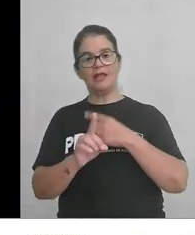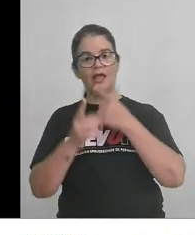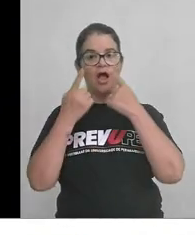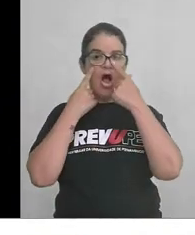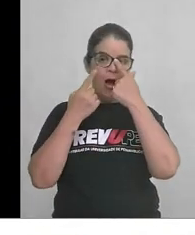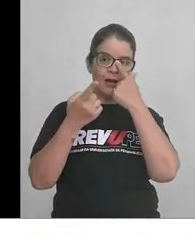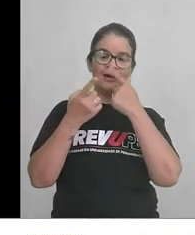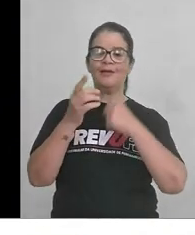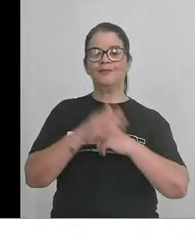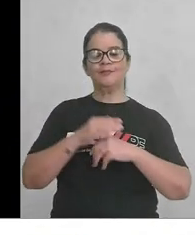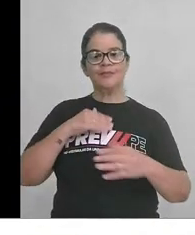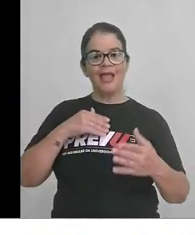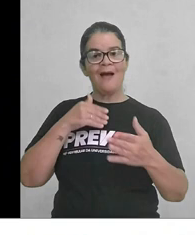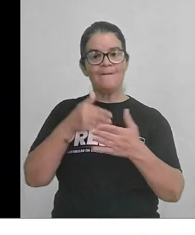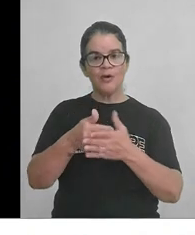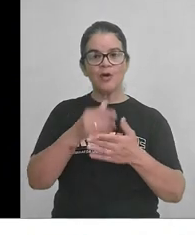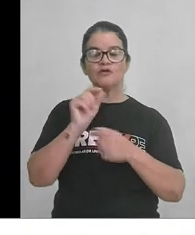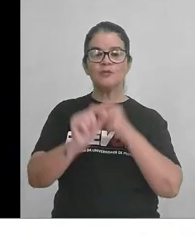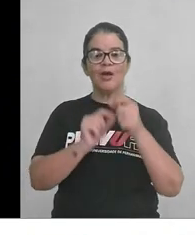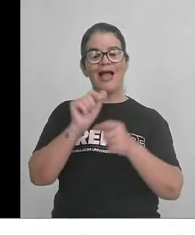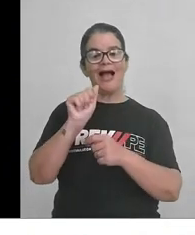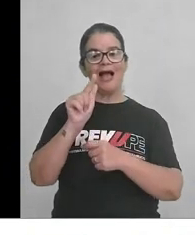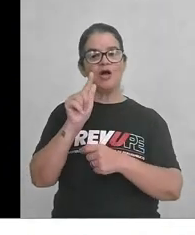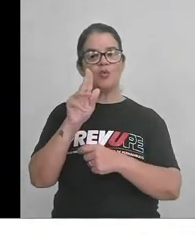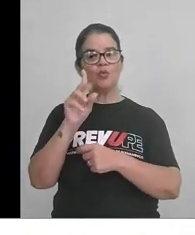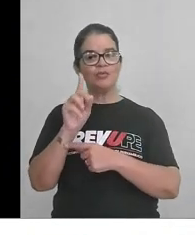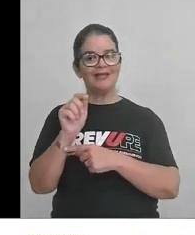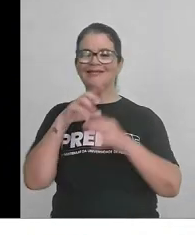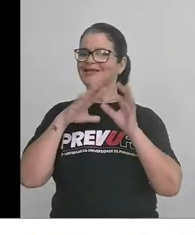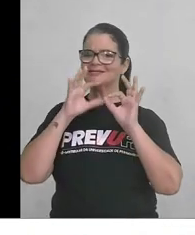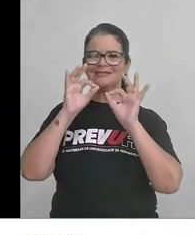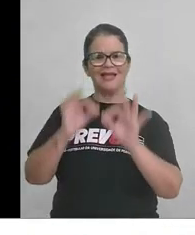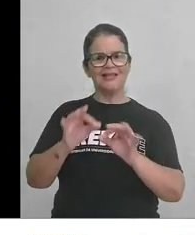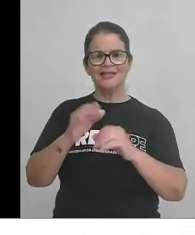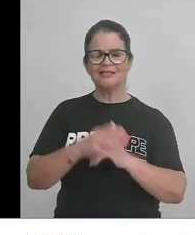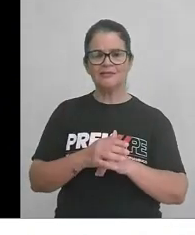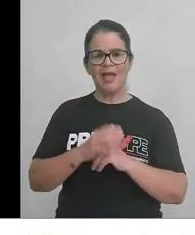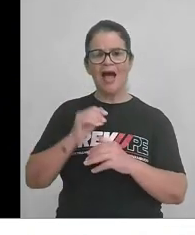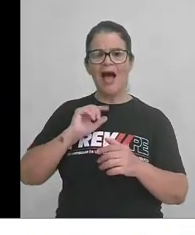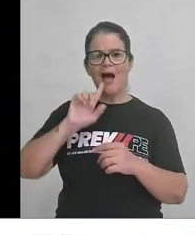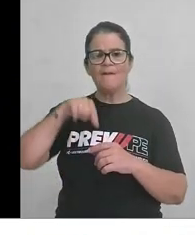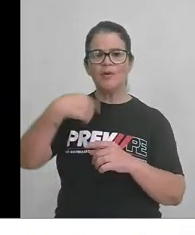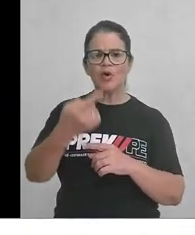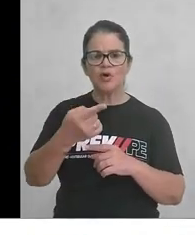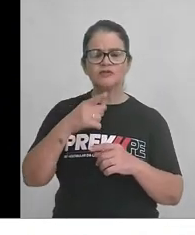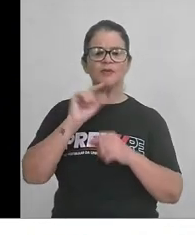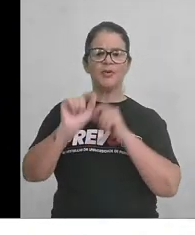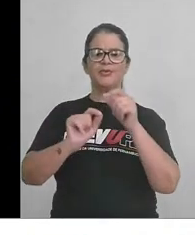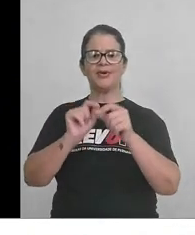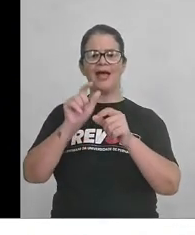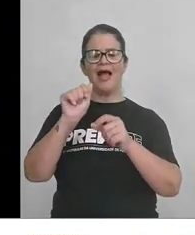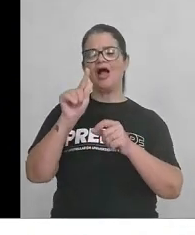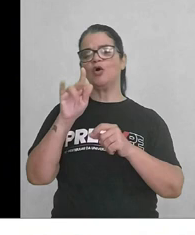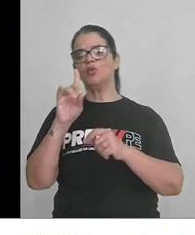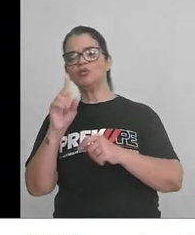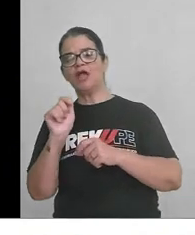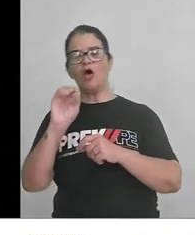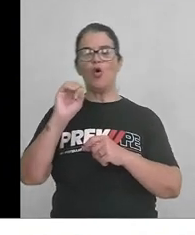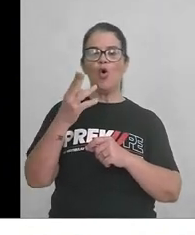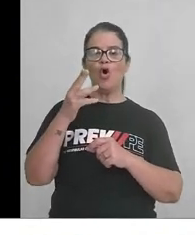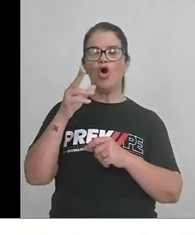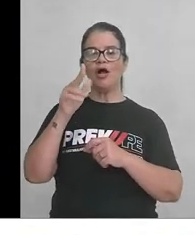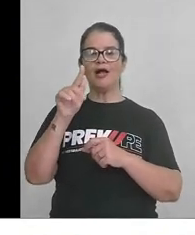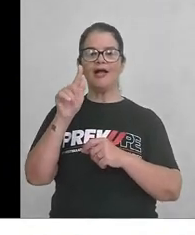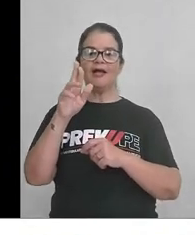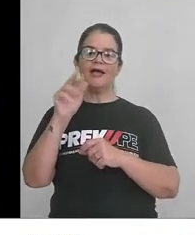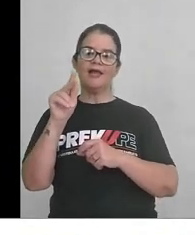Olha, a próxima é aguda. Está certíssimo. A próxima, o será? Aguda ou grave? Vamos